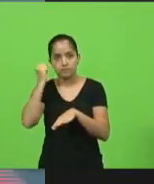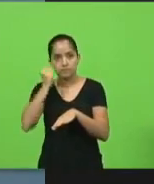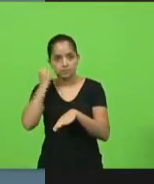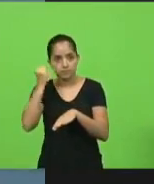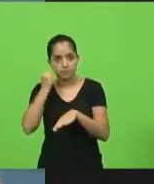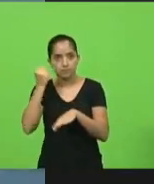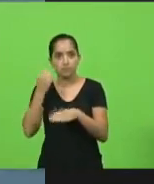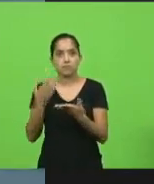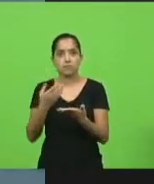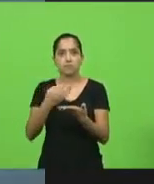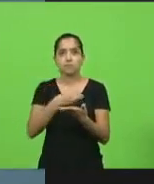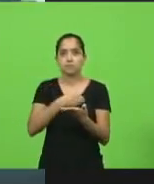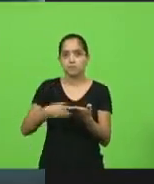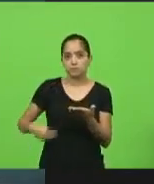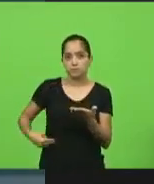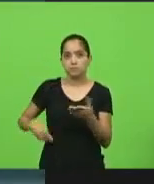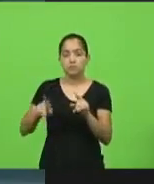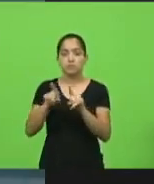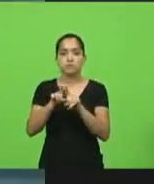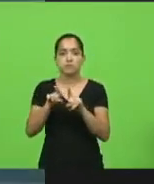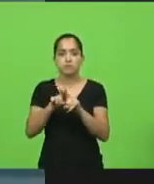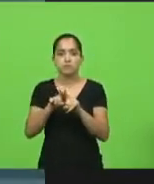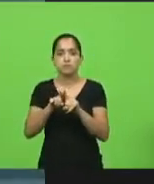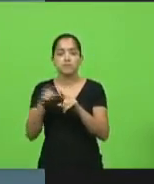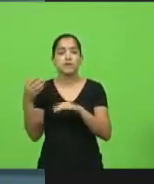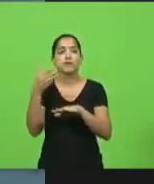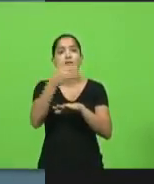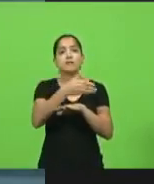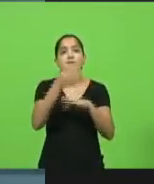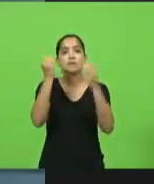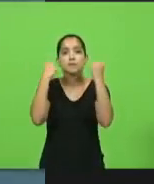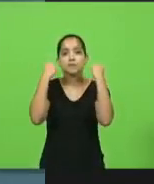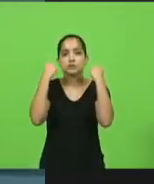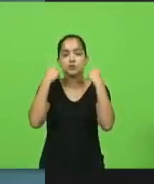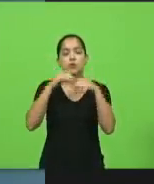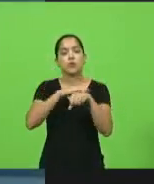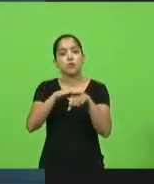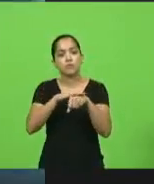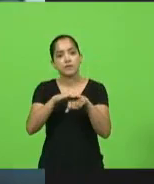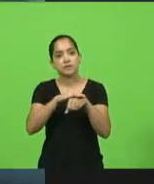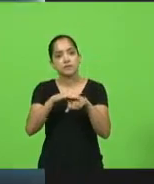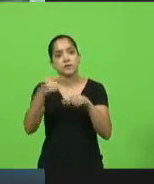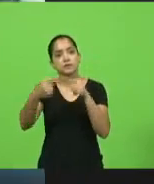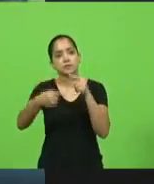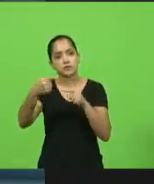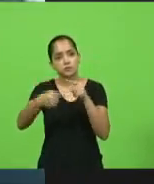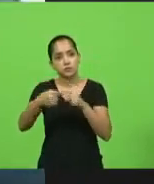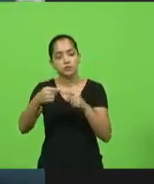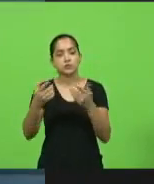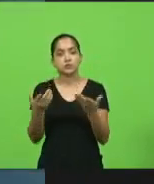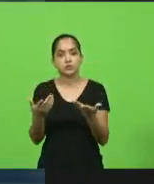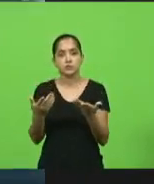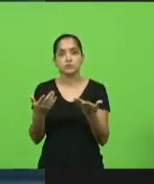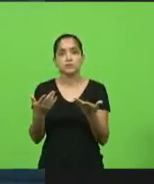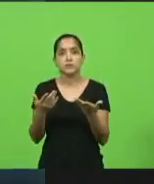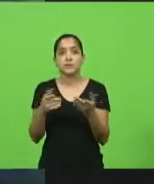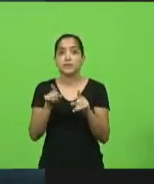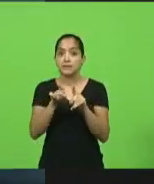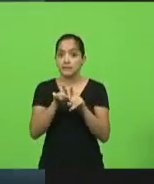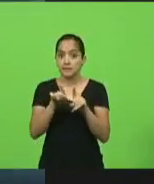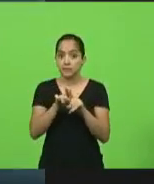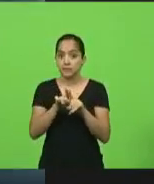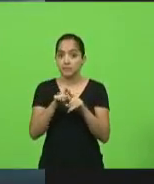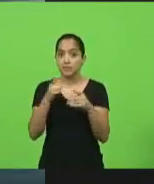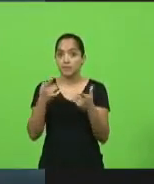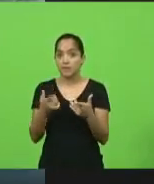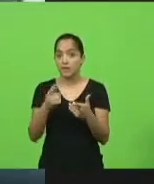do ministro Fazuello para Chapecó, para conversar com Santa Catarina, e também trata esse ato